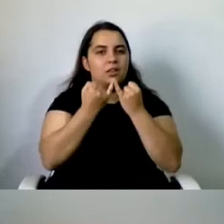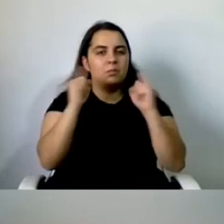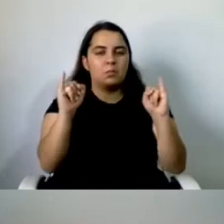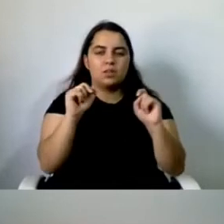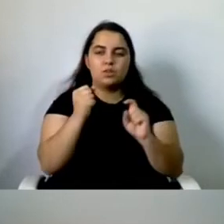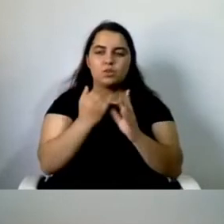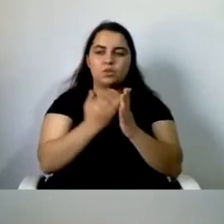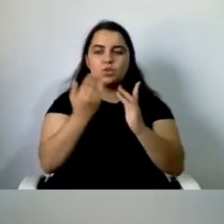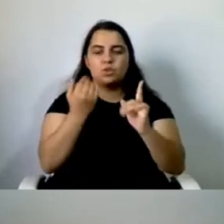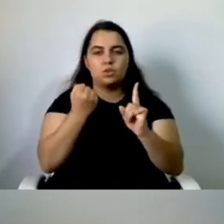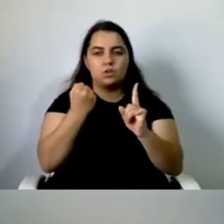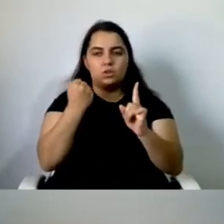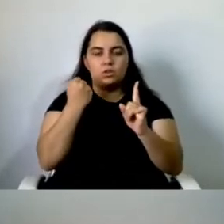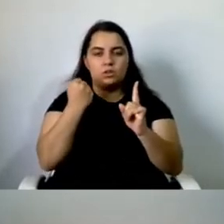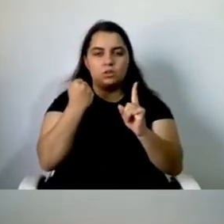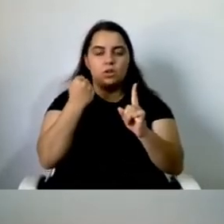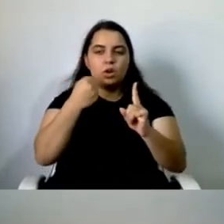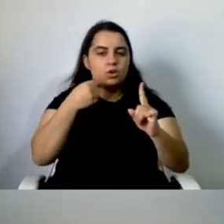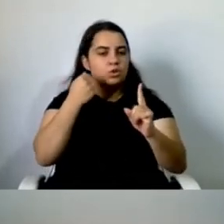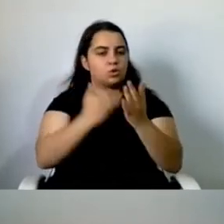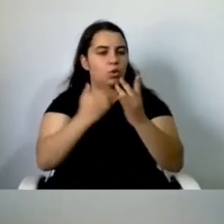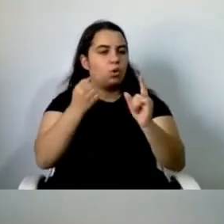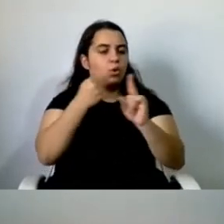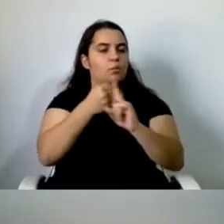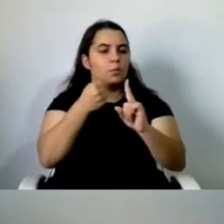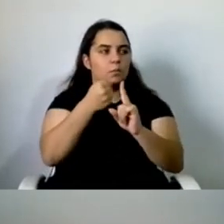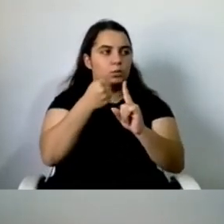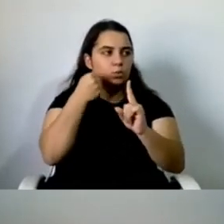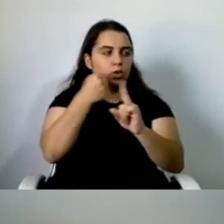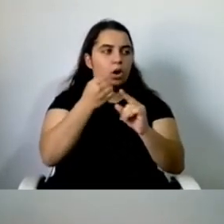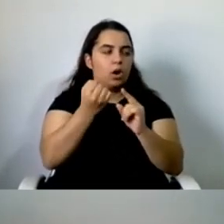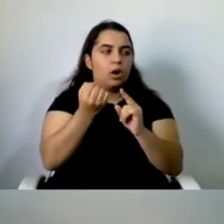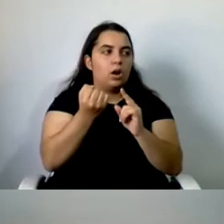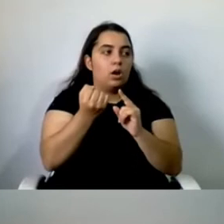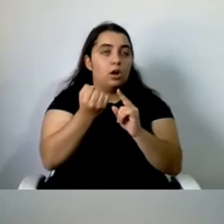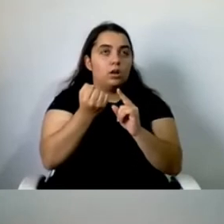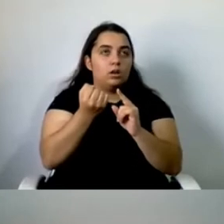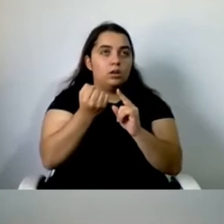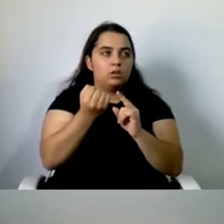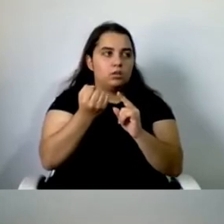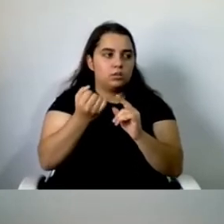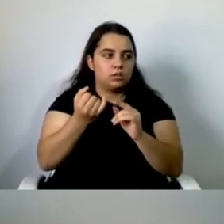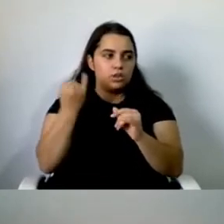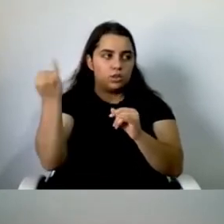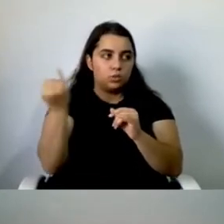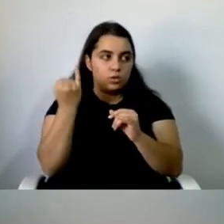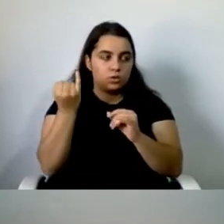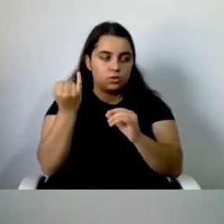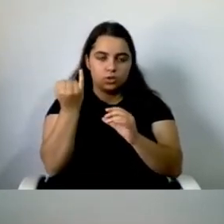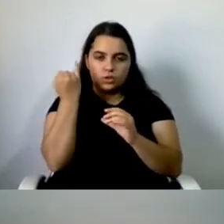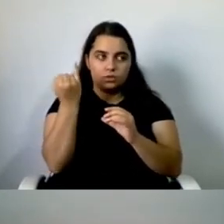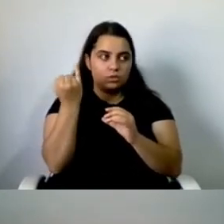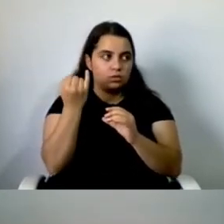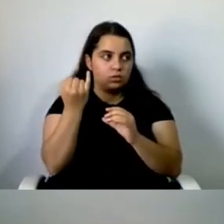à desinstitucionalização. ambos têm espaços, ambos têm que